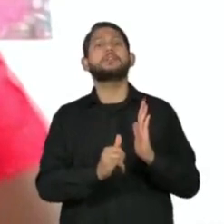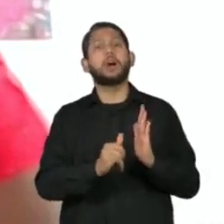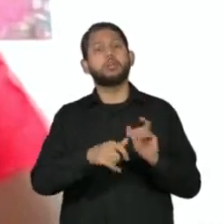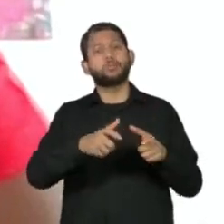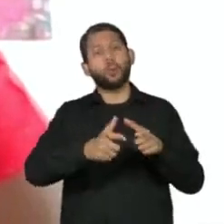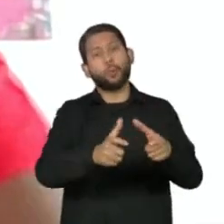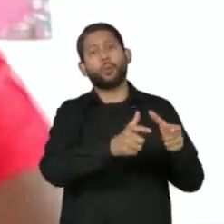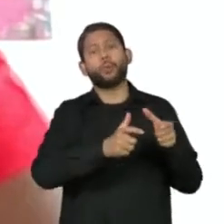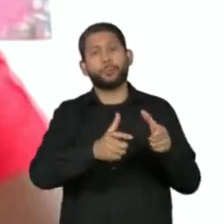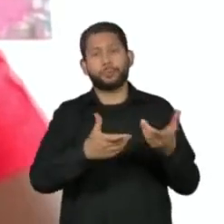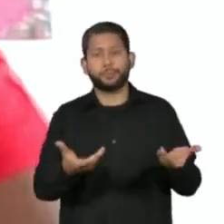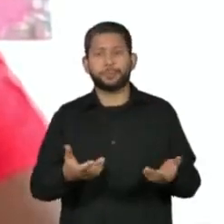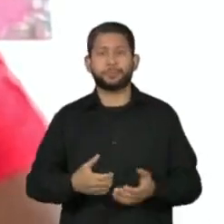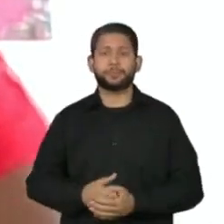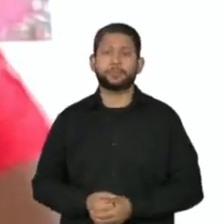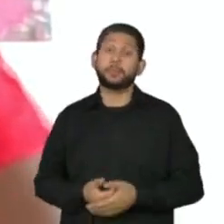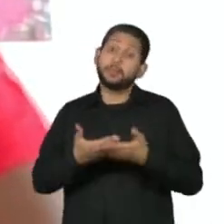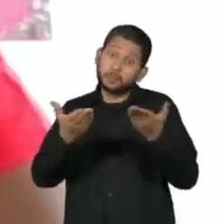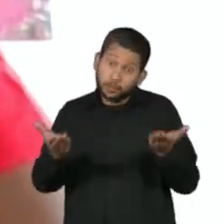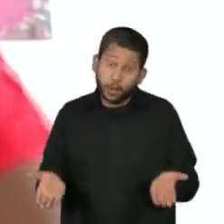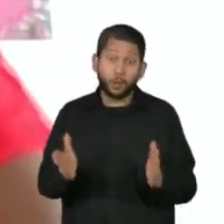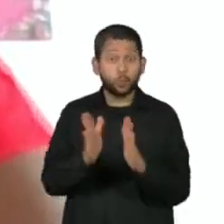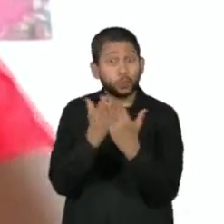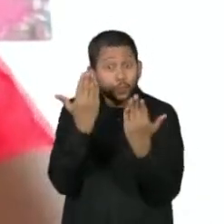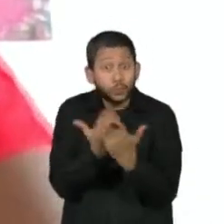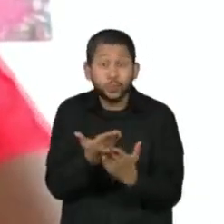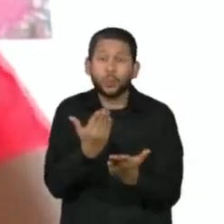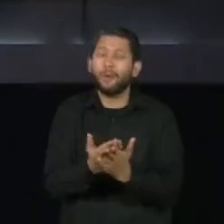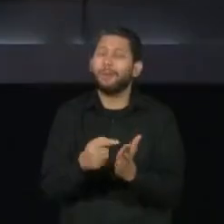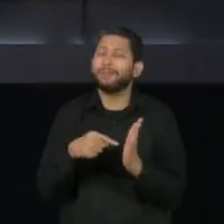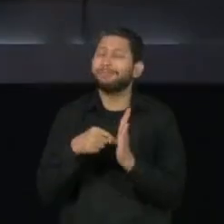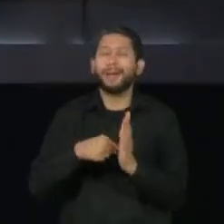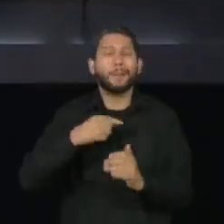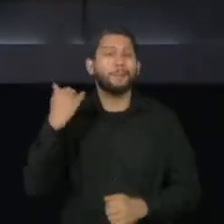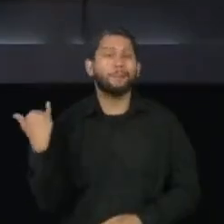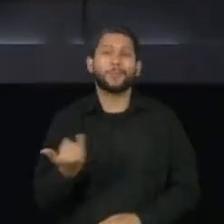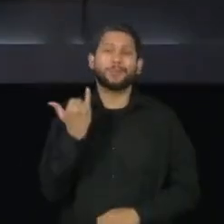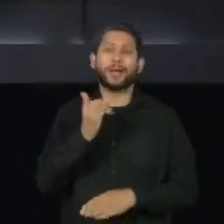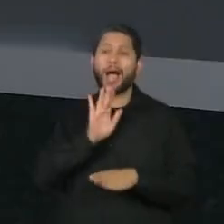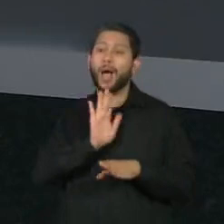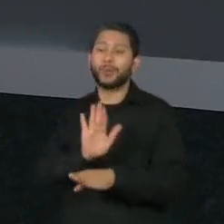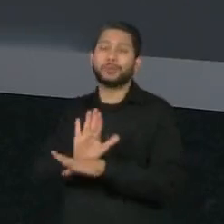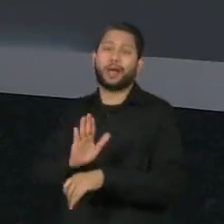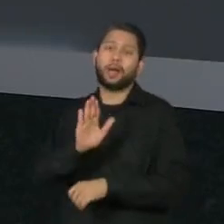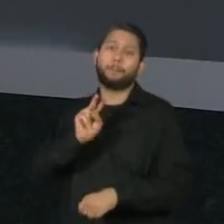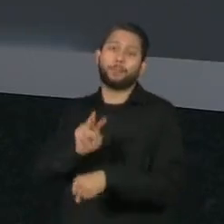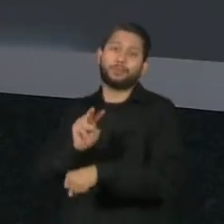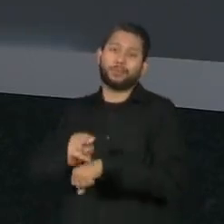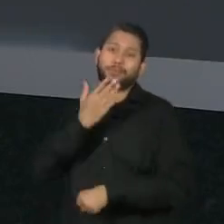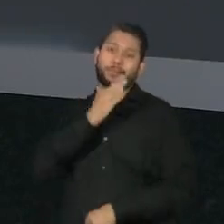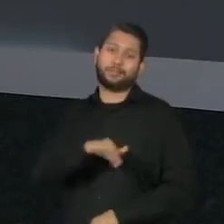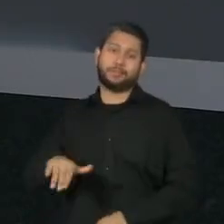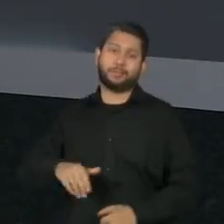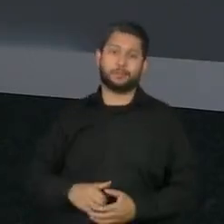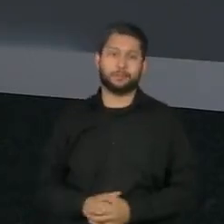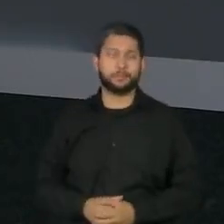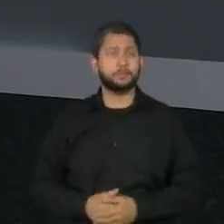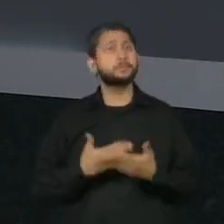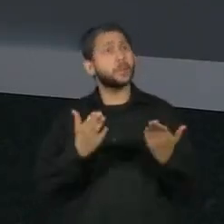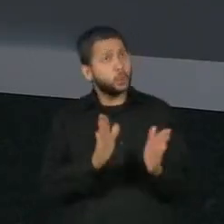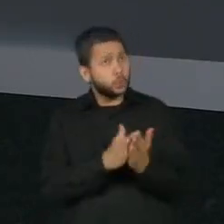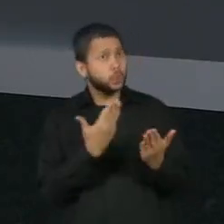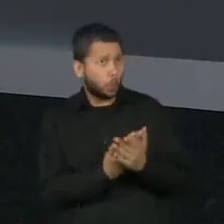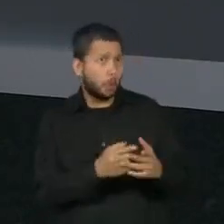órgãos competentes. Então, a escola é um grande aliado dessa rede de proteção. Além da escola, que